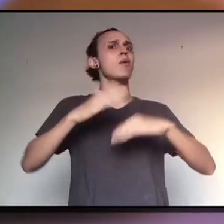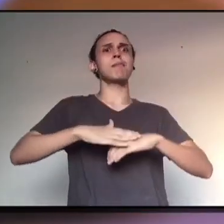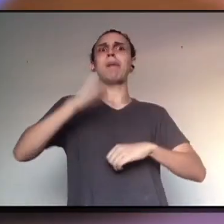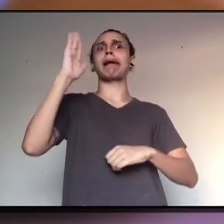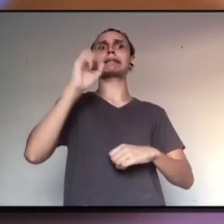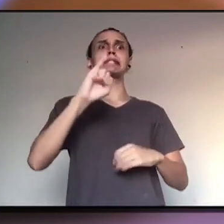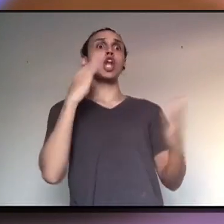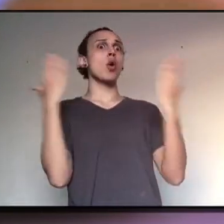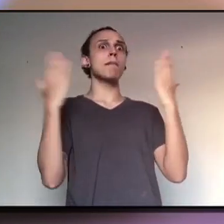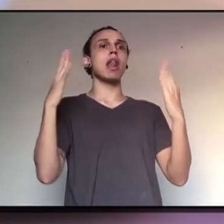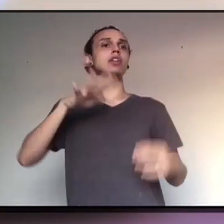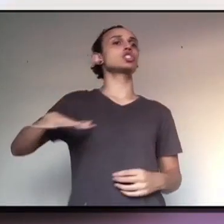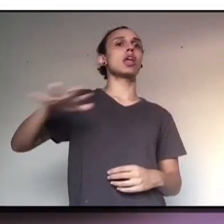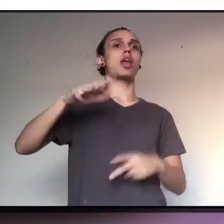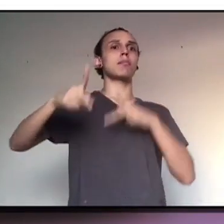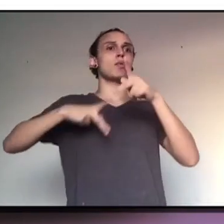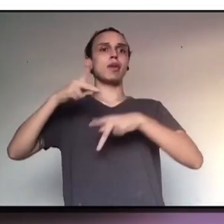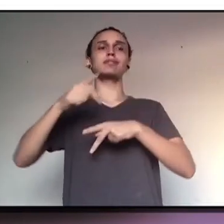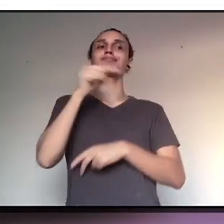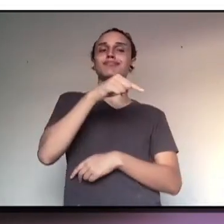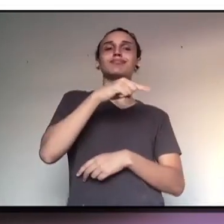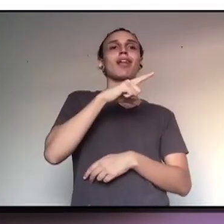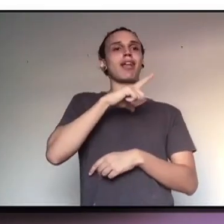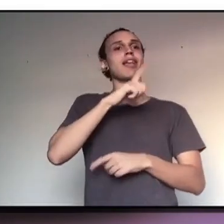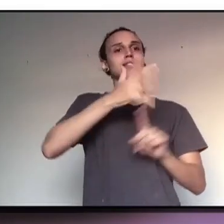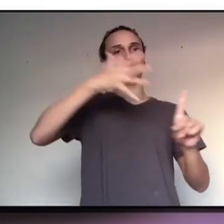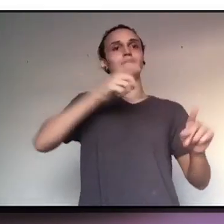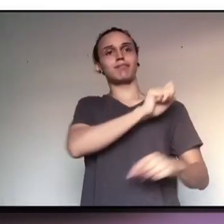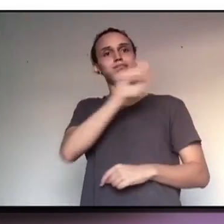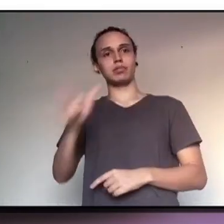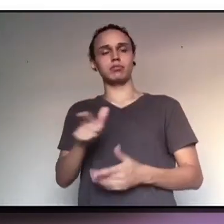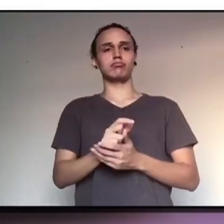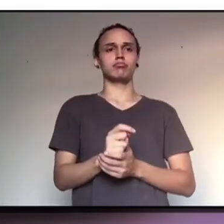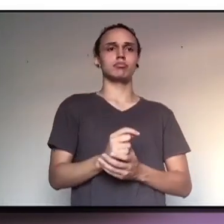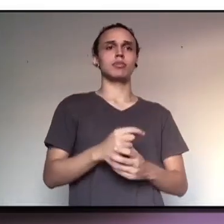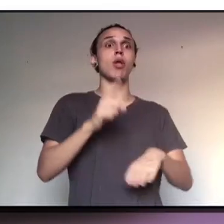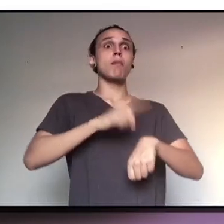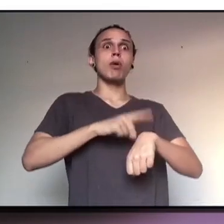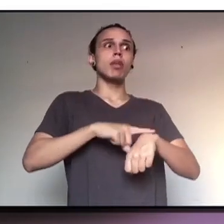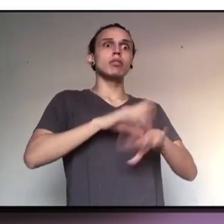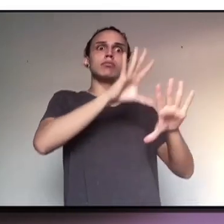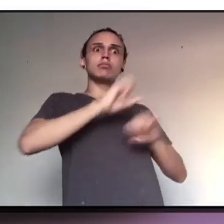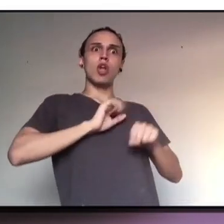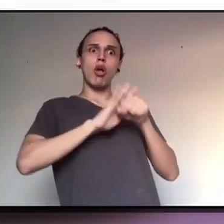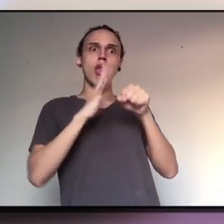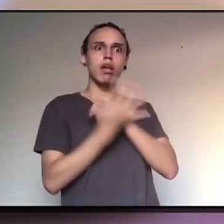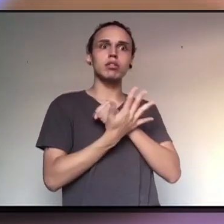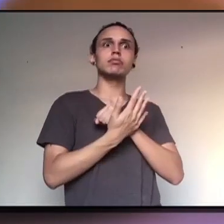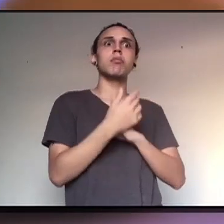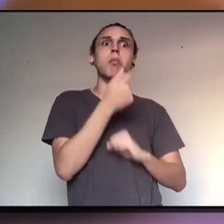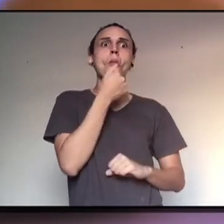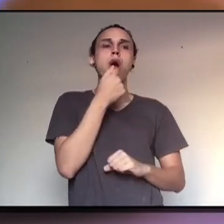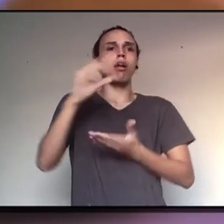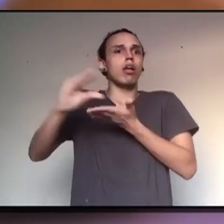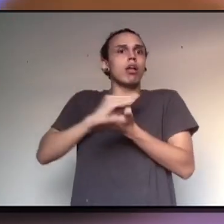informais em uma proporção muito maior do que a população em geral. Então, uma vez que a pessoa, infelizmente, venha a pegar o